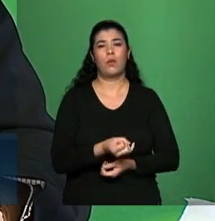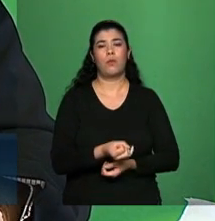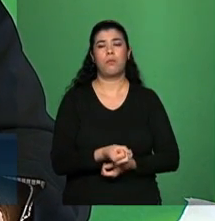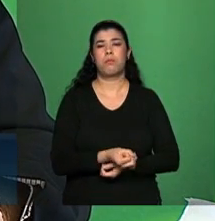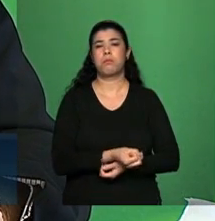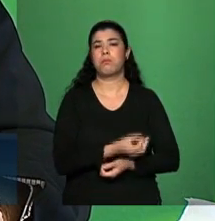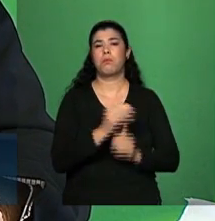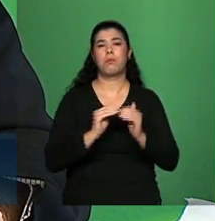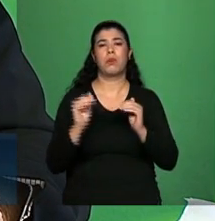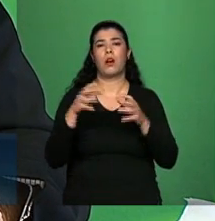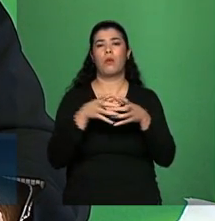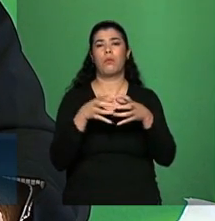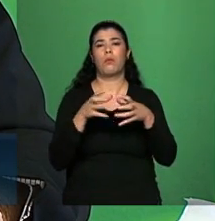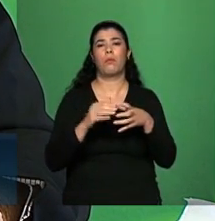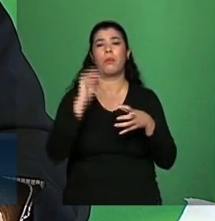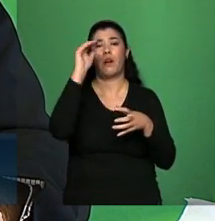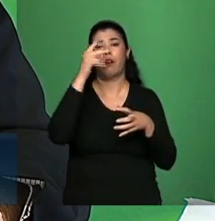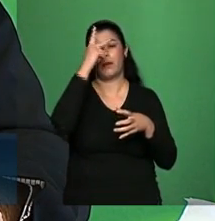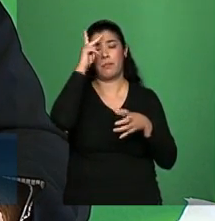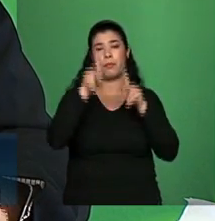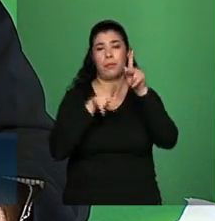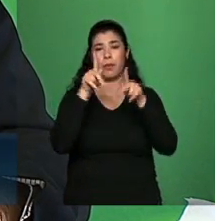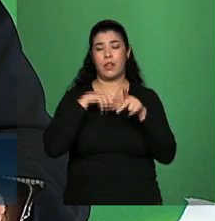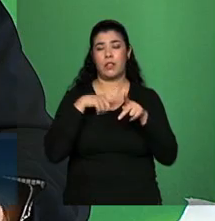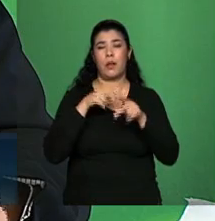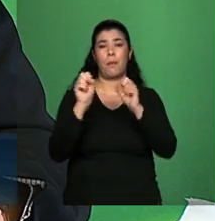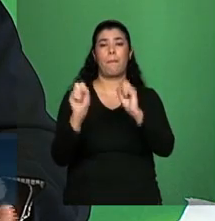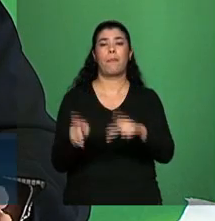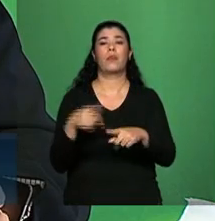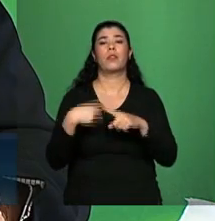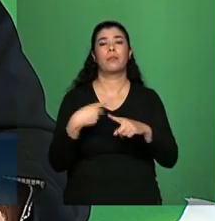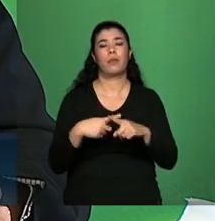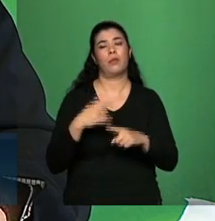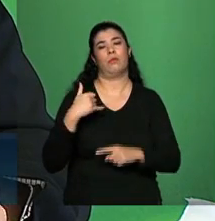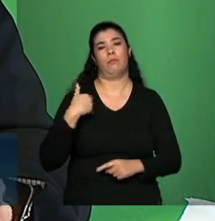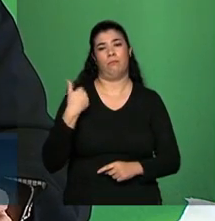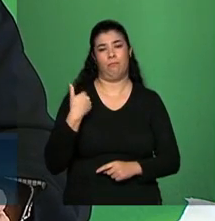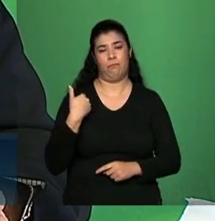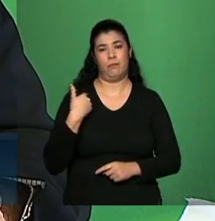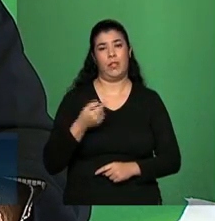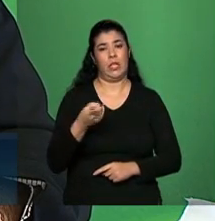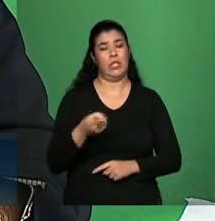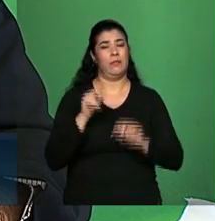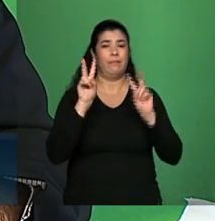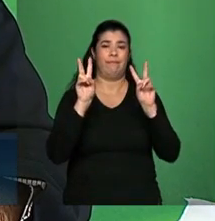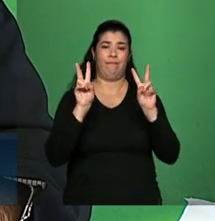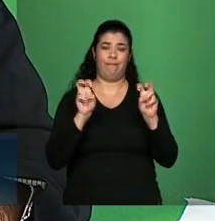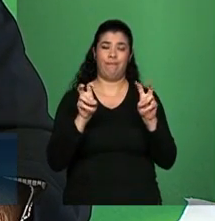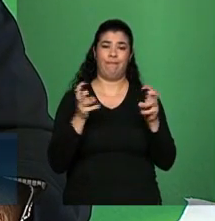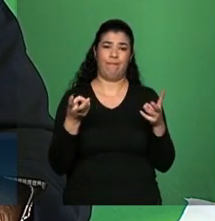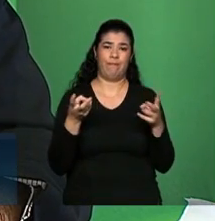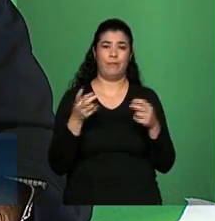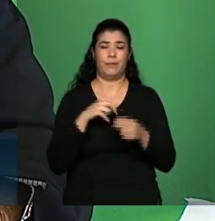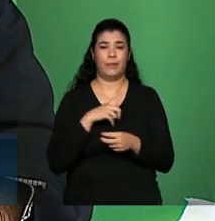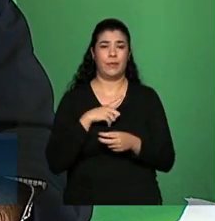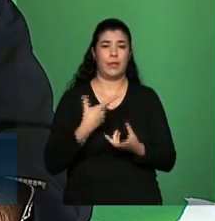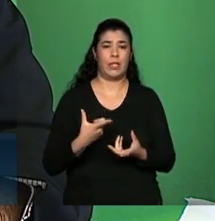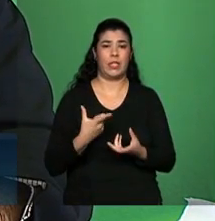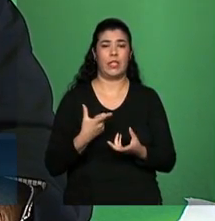idade. Então, esse é um assunto, vamos dizer assim,